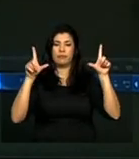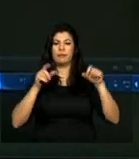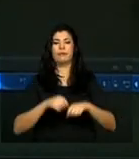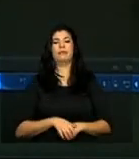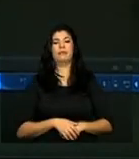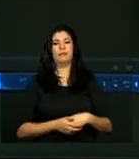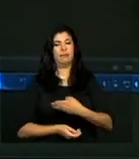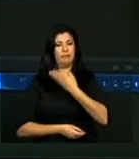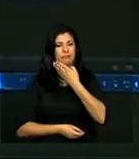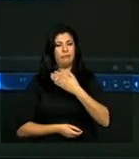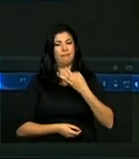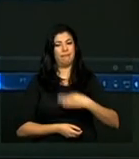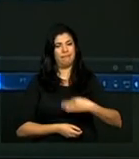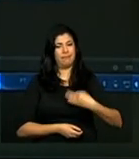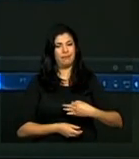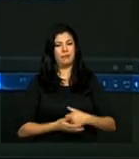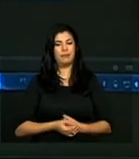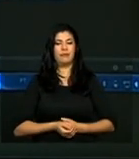Exatamente.